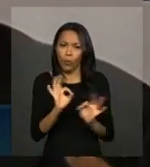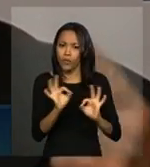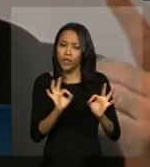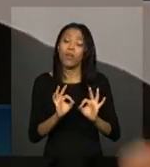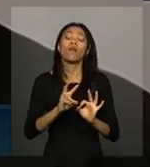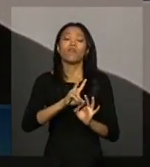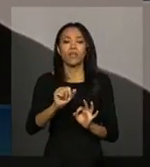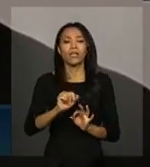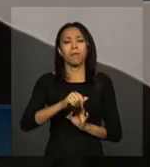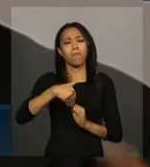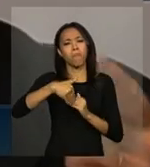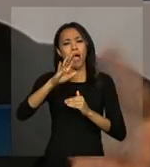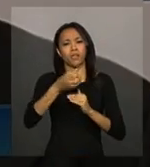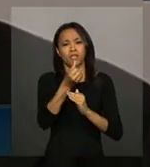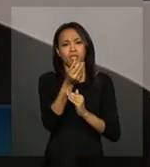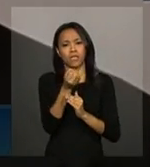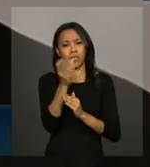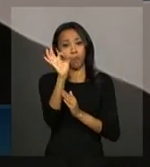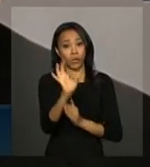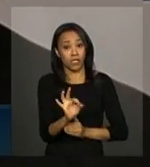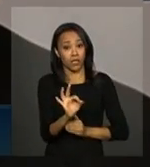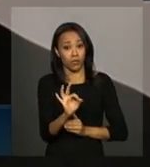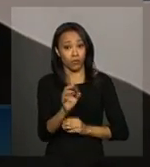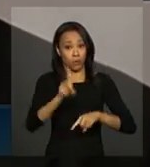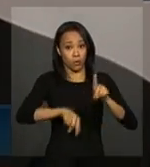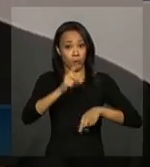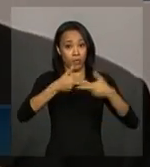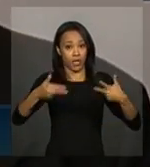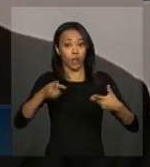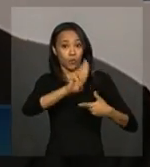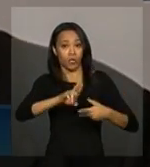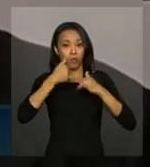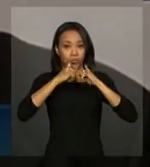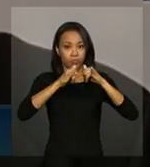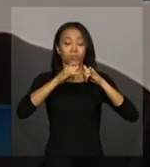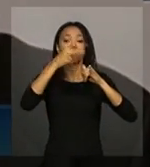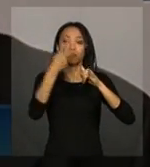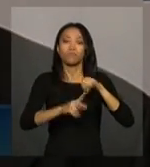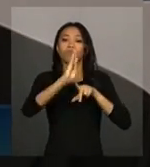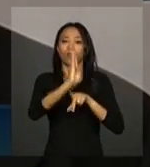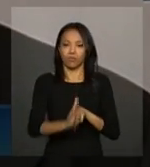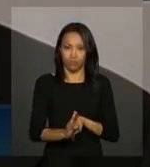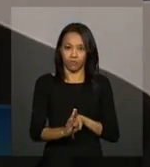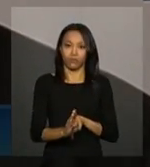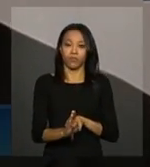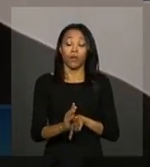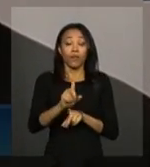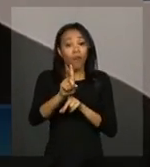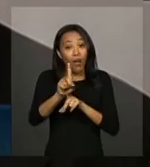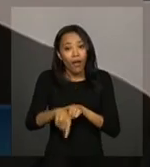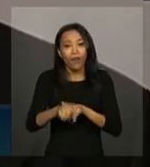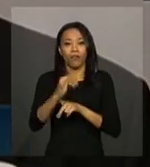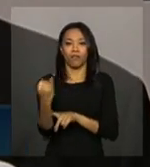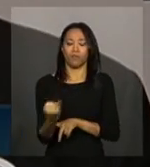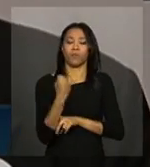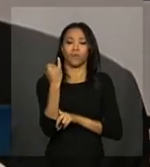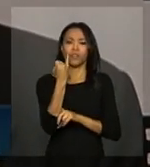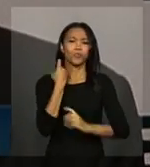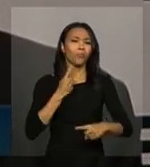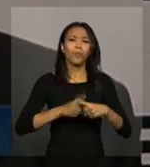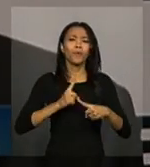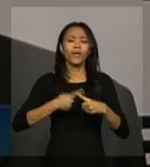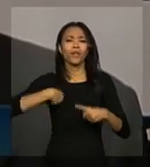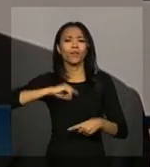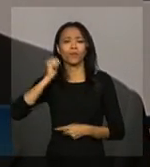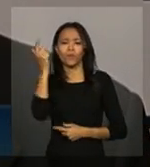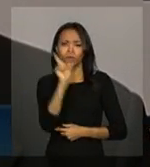60% de grau de nacionalização. Então, esse também é um ponto, assim, importantíssimo. Por que nós